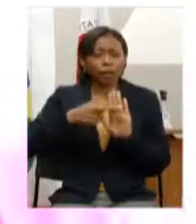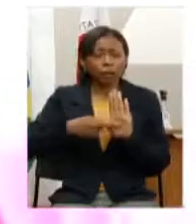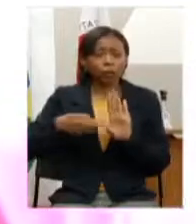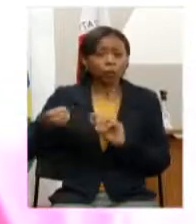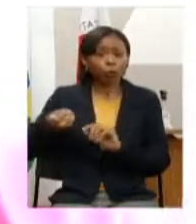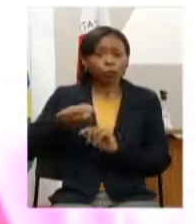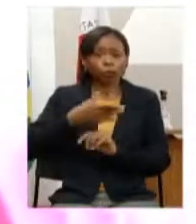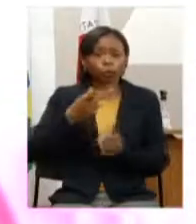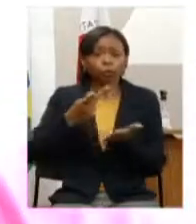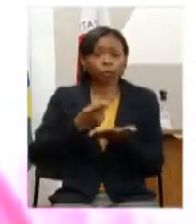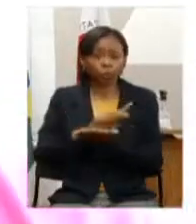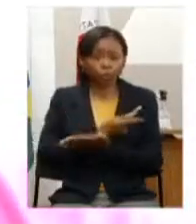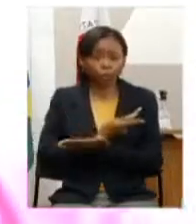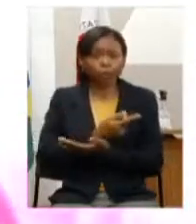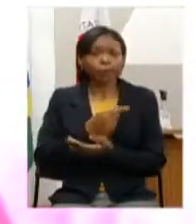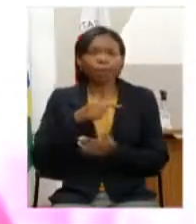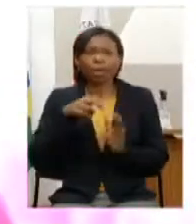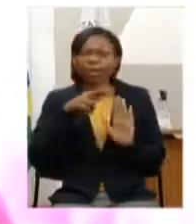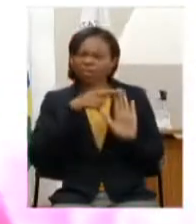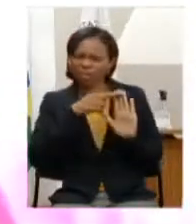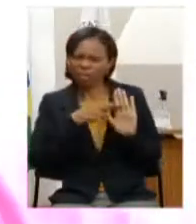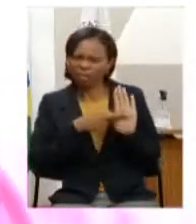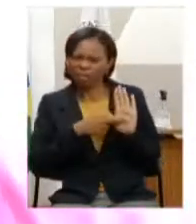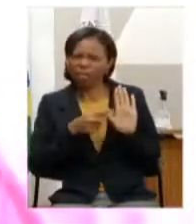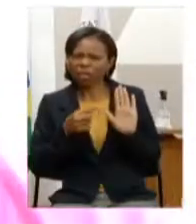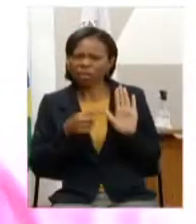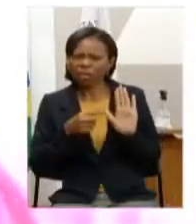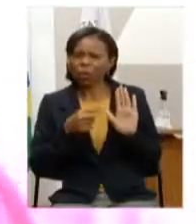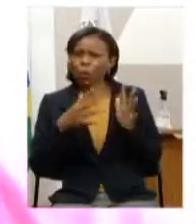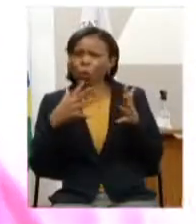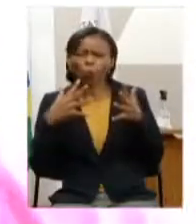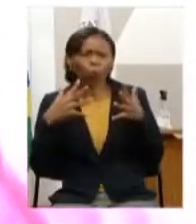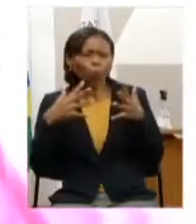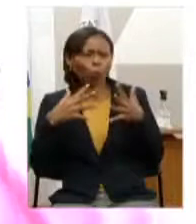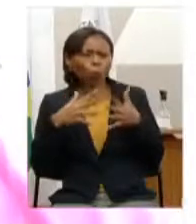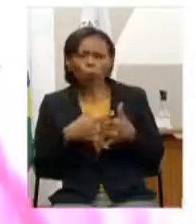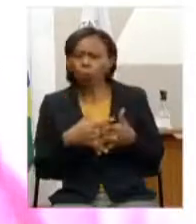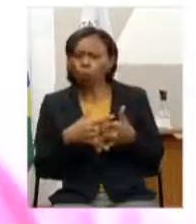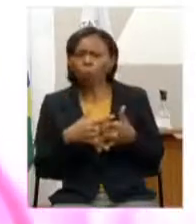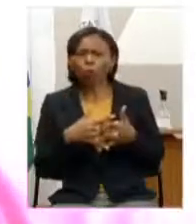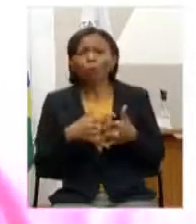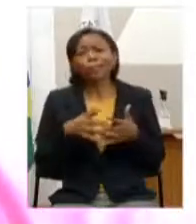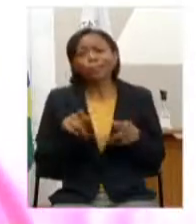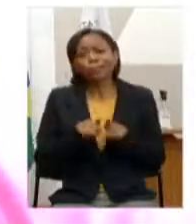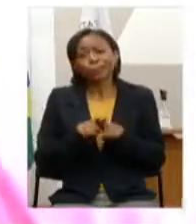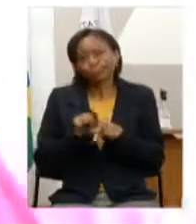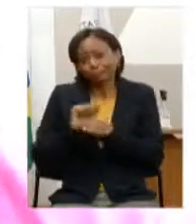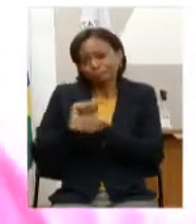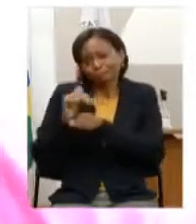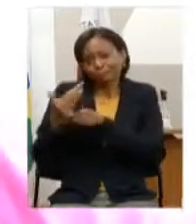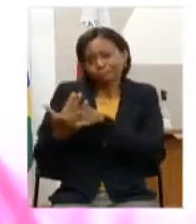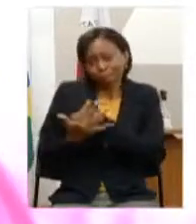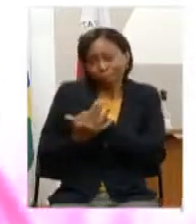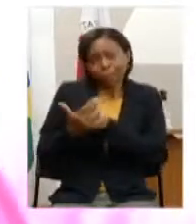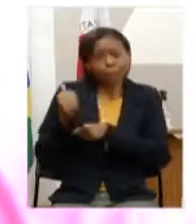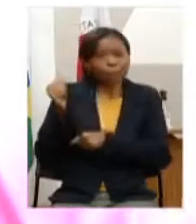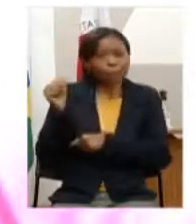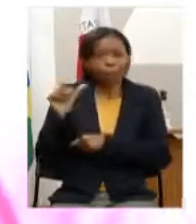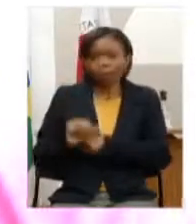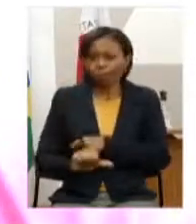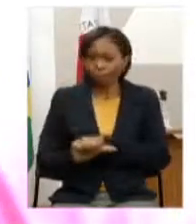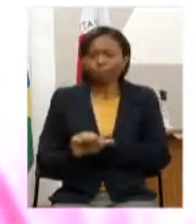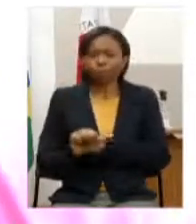esse regramento ele complicou ainda mais somado ao Covid que foi o fato de